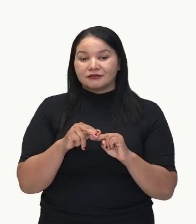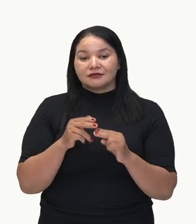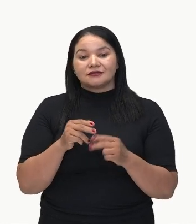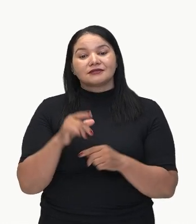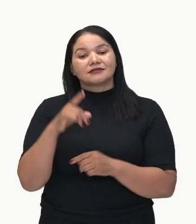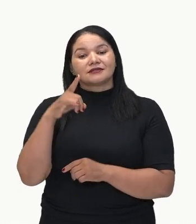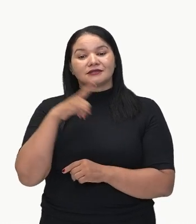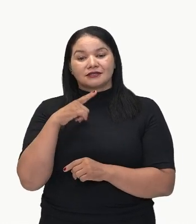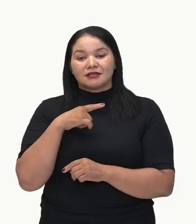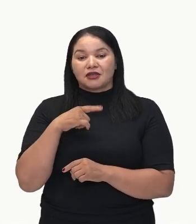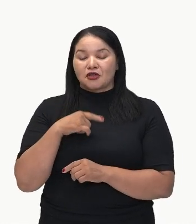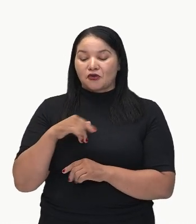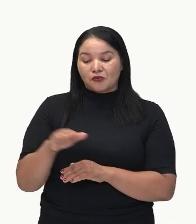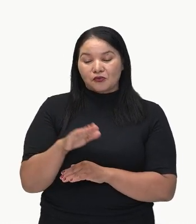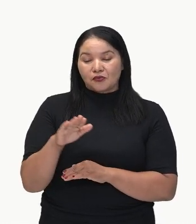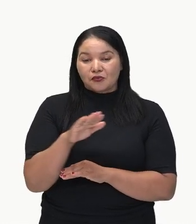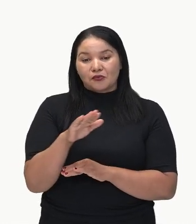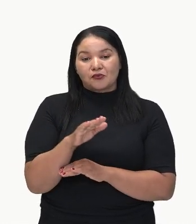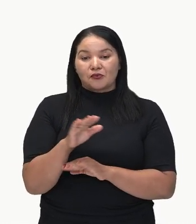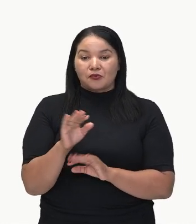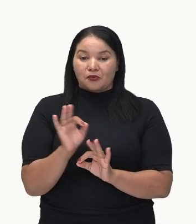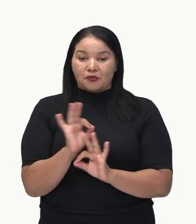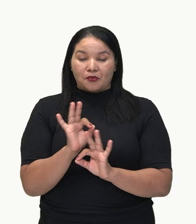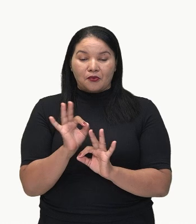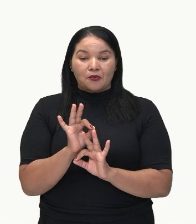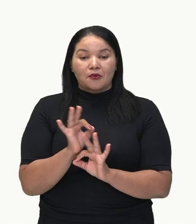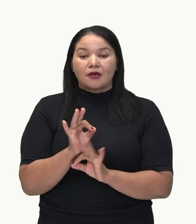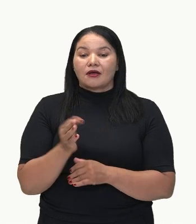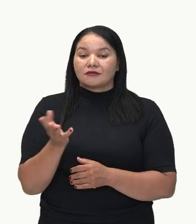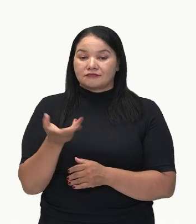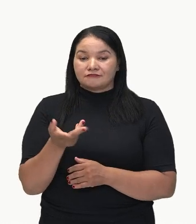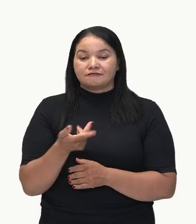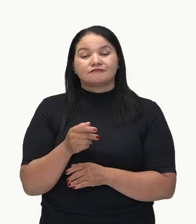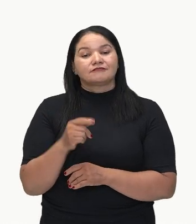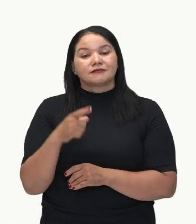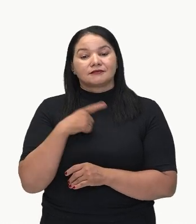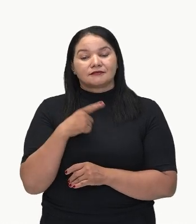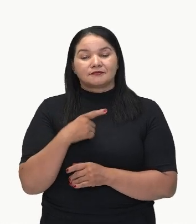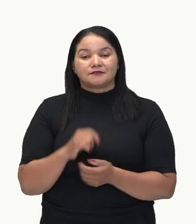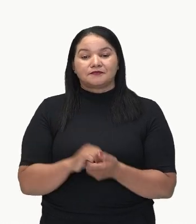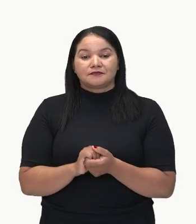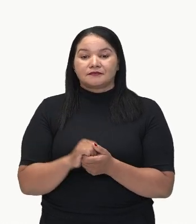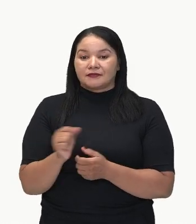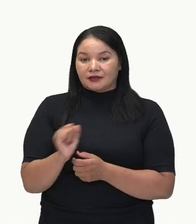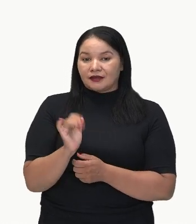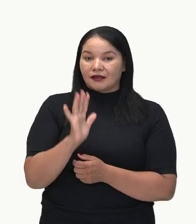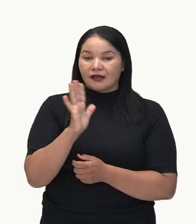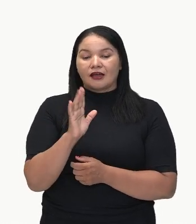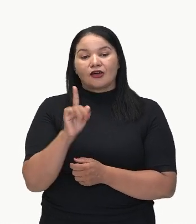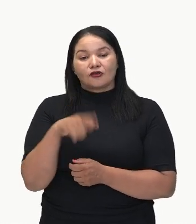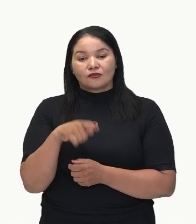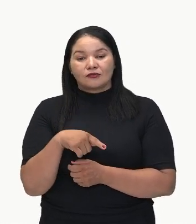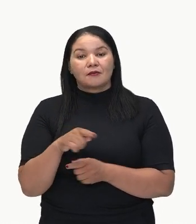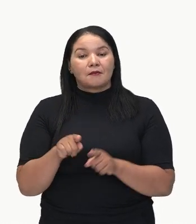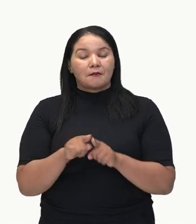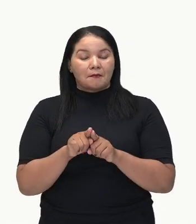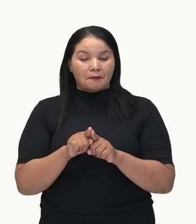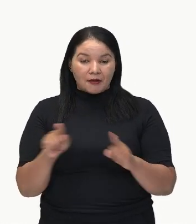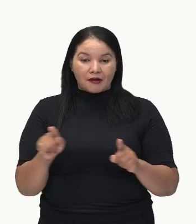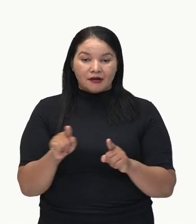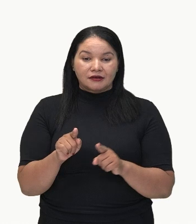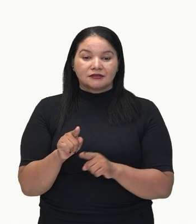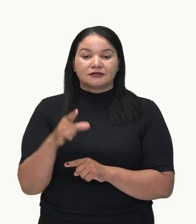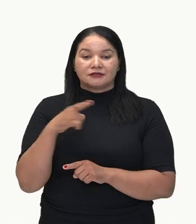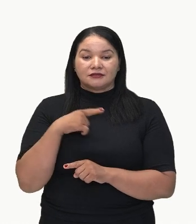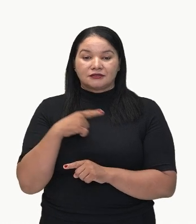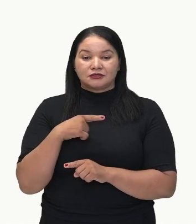excelente desempenho. Notem aí que ele também, apesar de ser caro, tem um desempenho